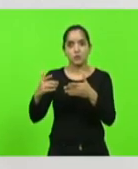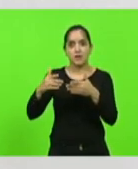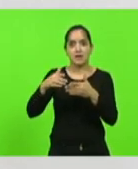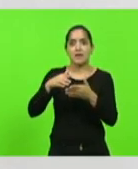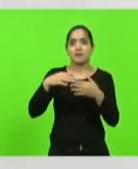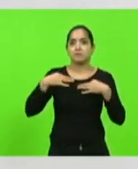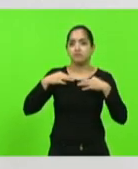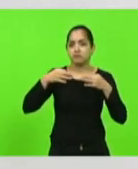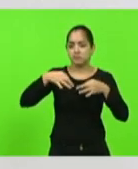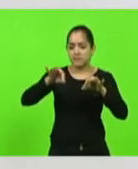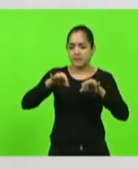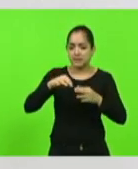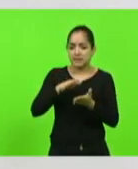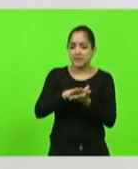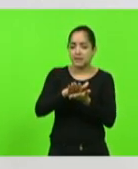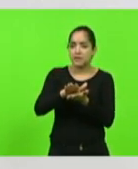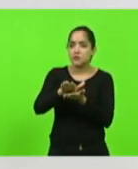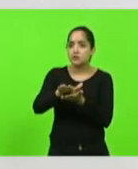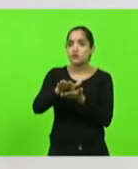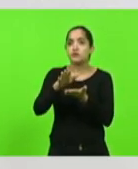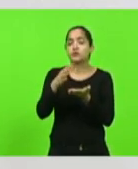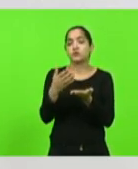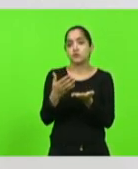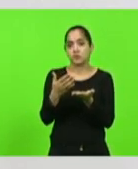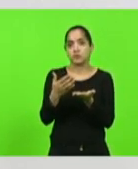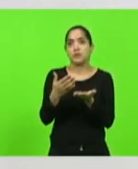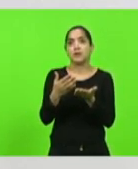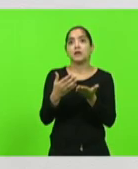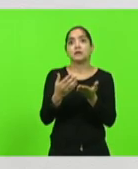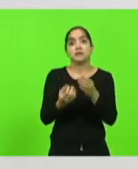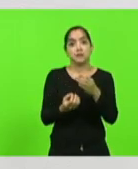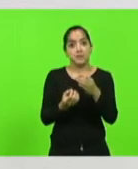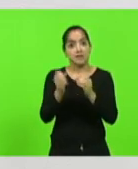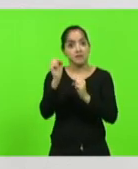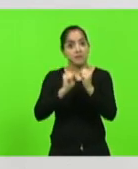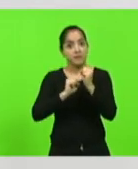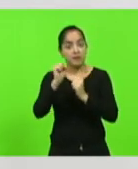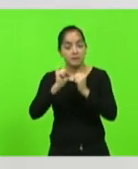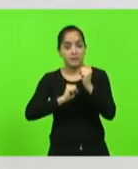também na fábrica fabrica-se